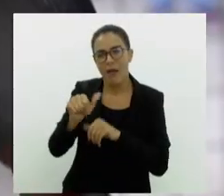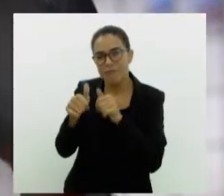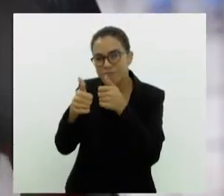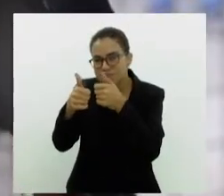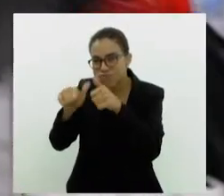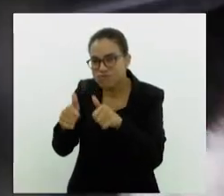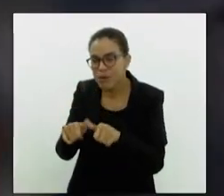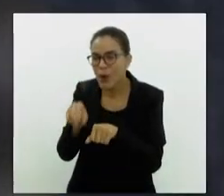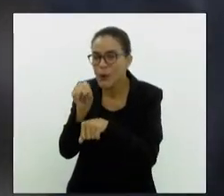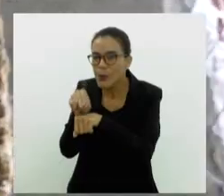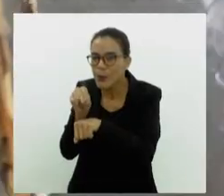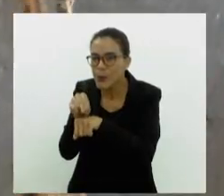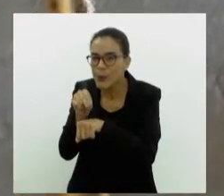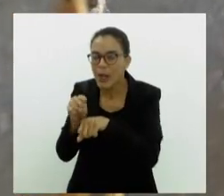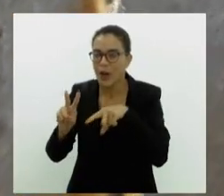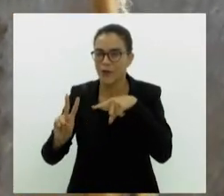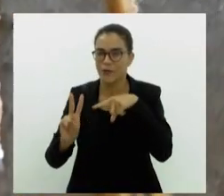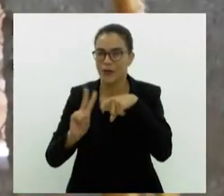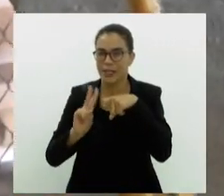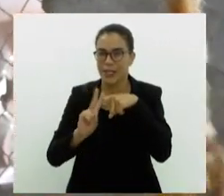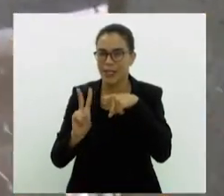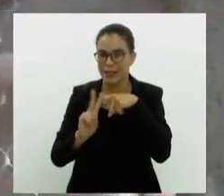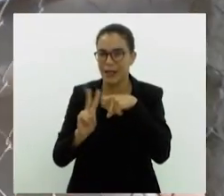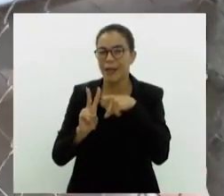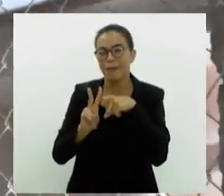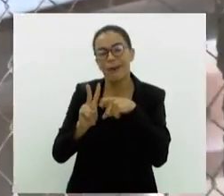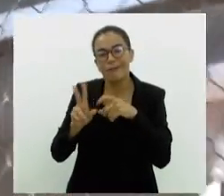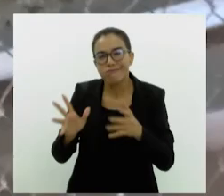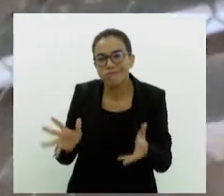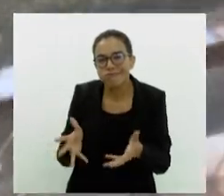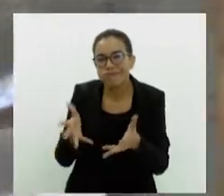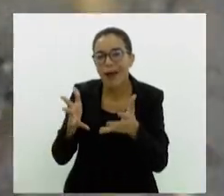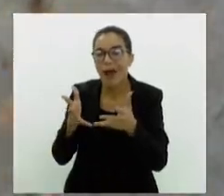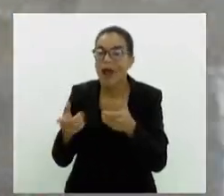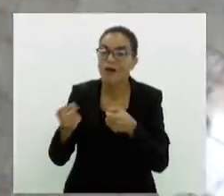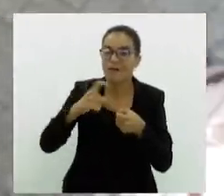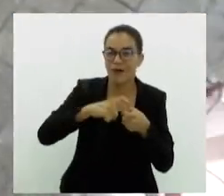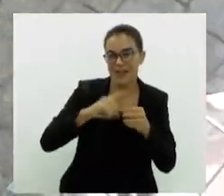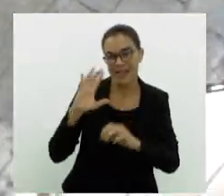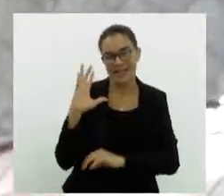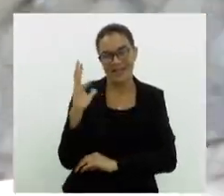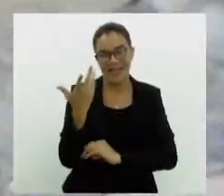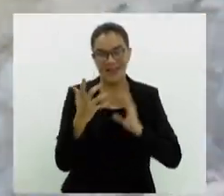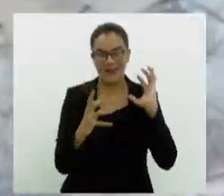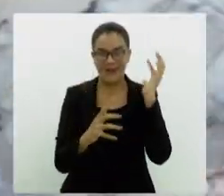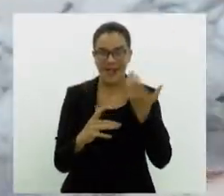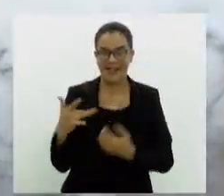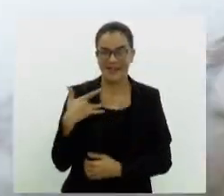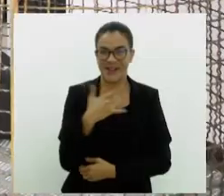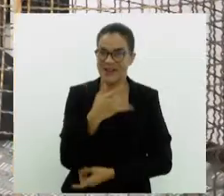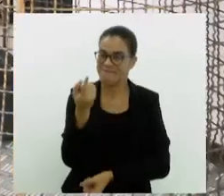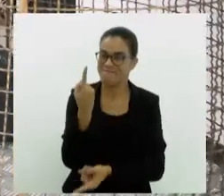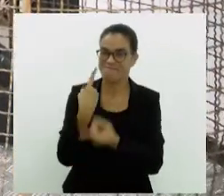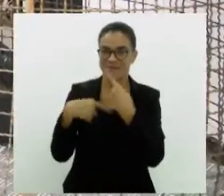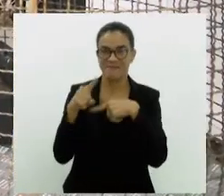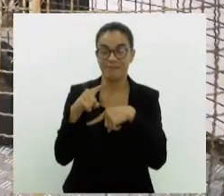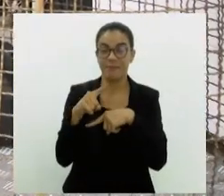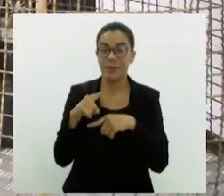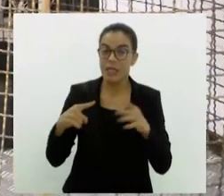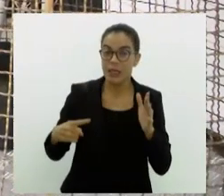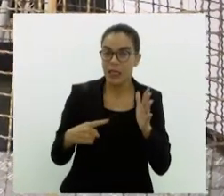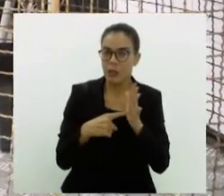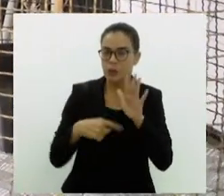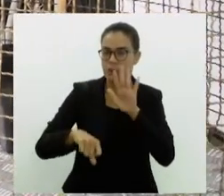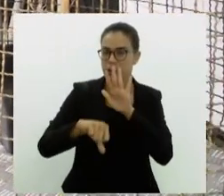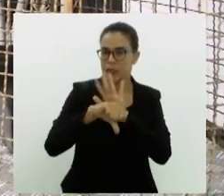e pelos cuidados veterinários necessários para que tenham condições de retornar à natureza com a saúde restabelecida. Denúncias de